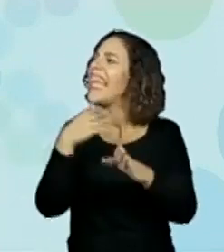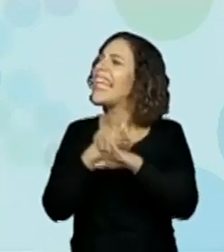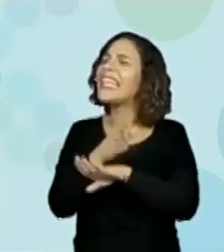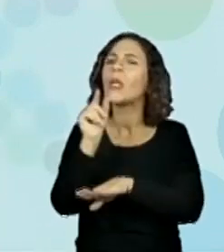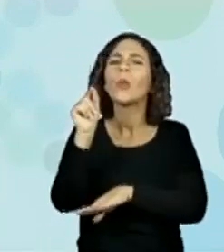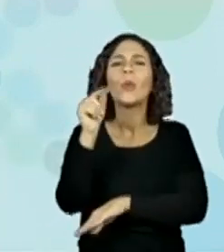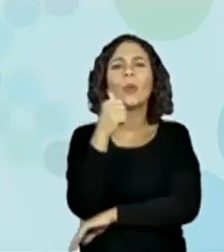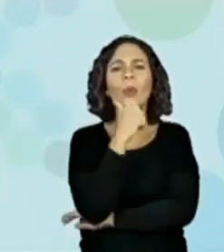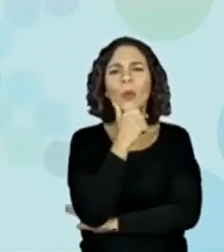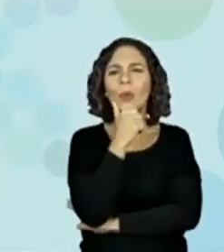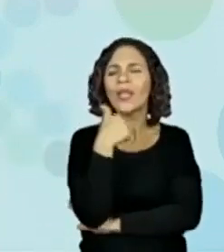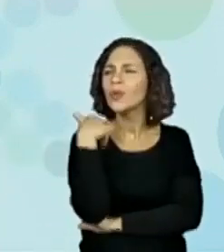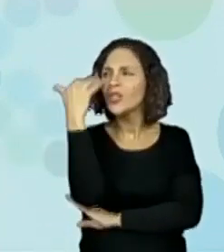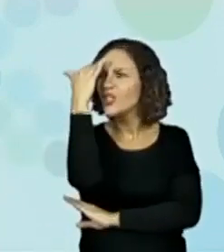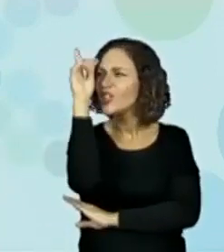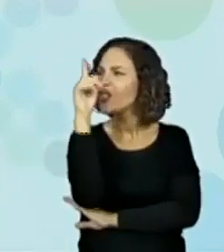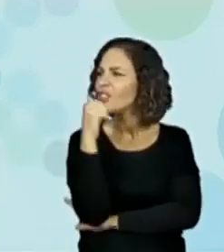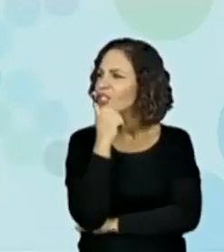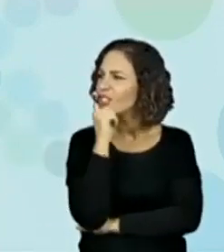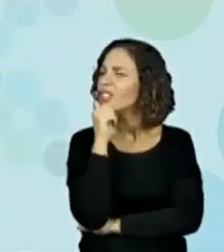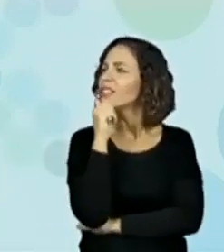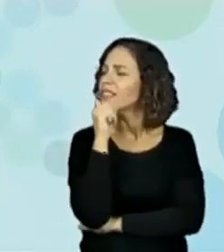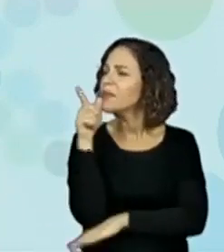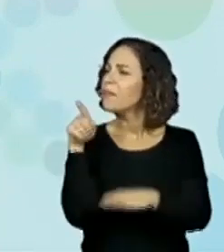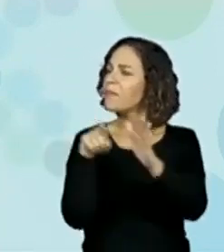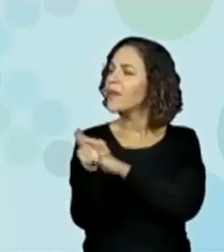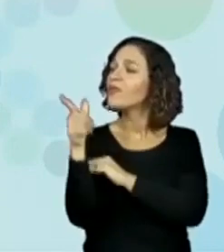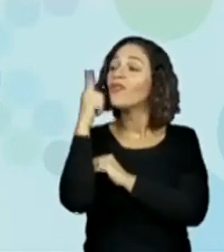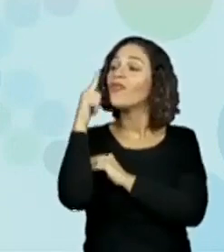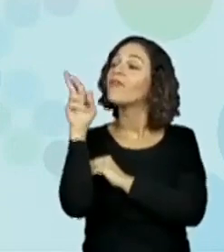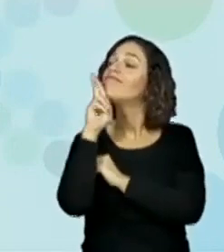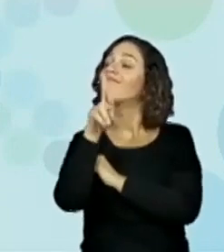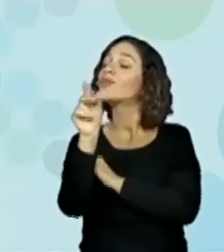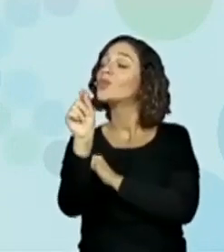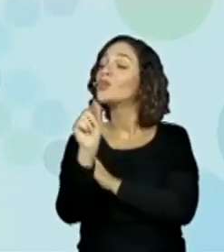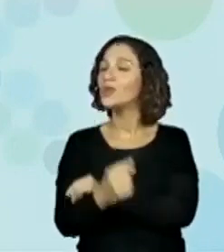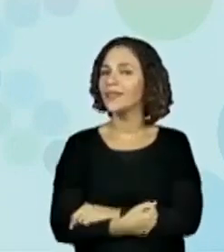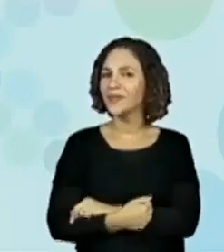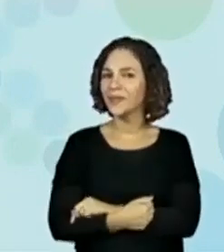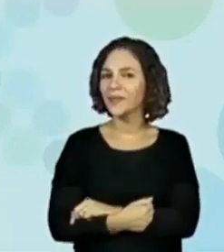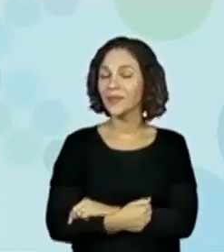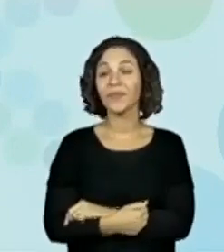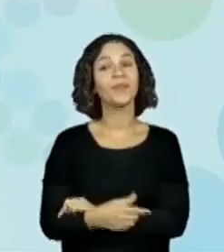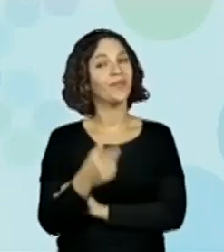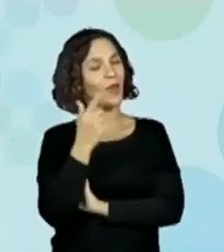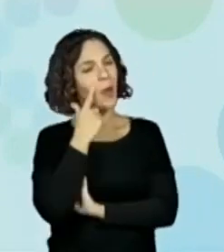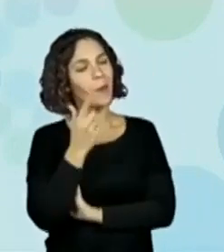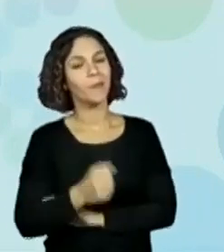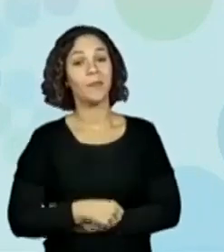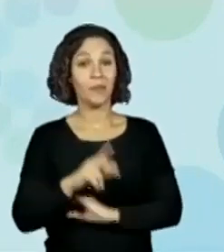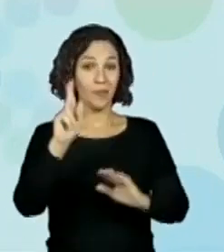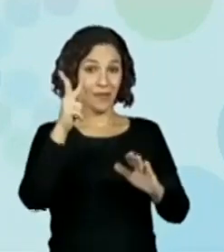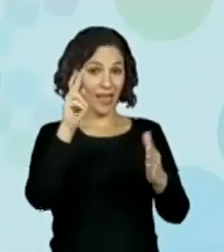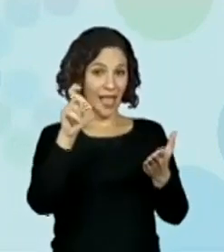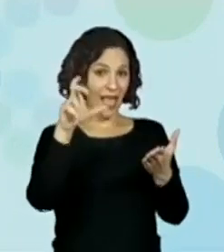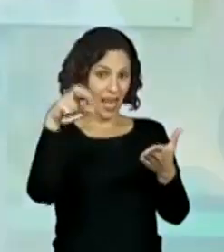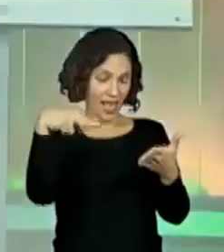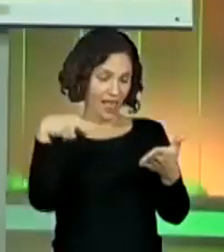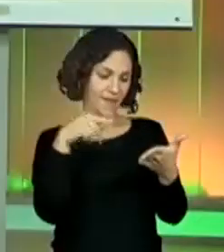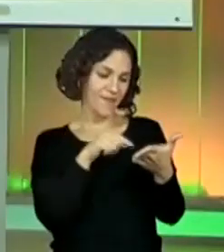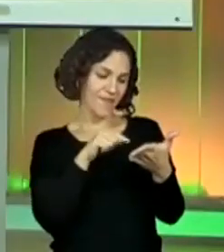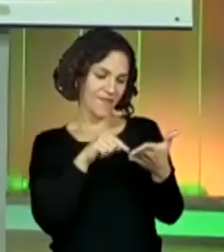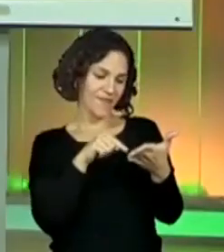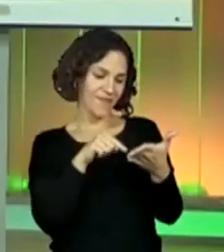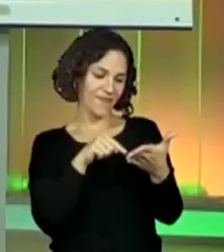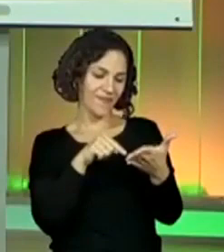Ô, irmão, o que é esses 100 reais aí de entrada? O que significa eles, né? Então, tem a Ellen aqui, né? Daqui a pouco